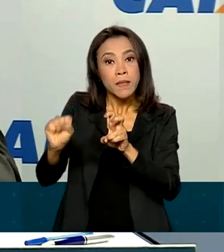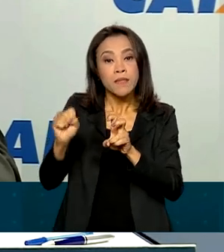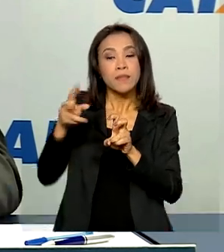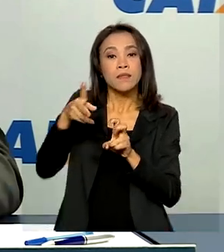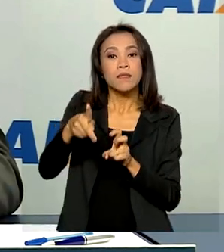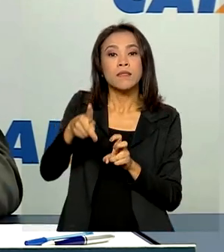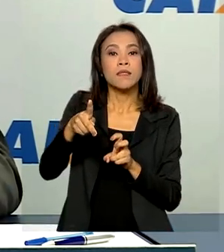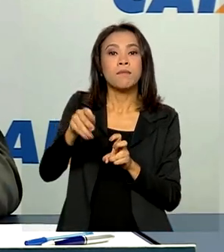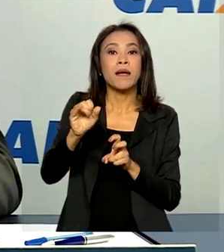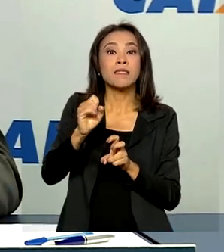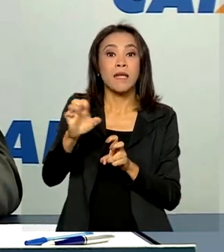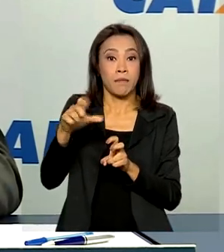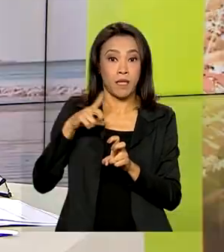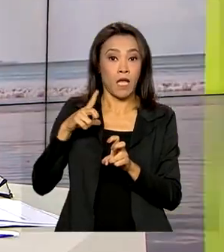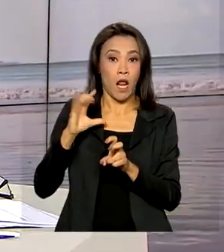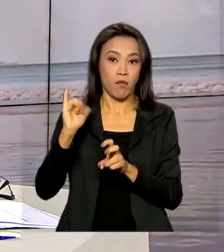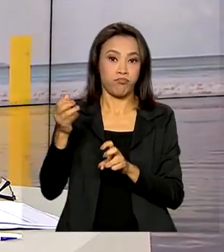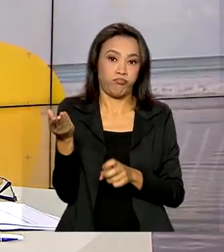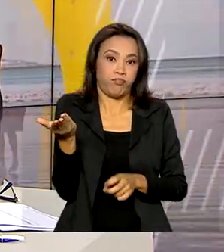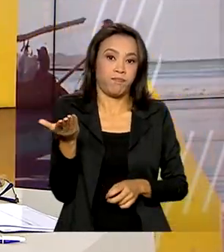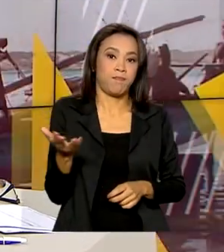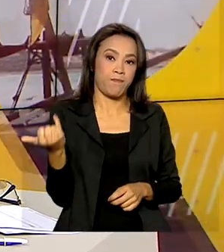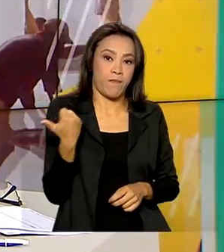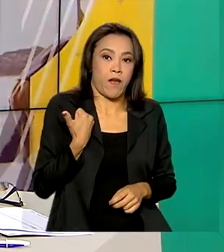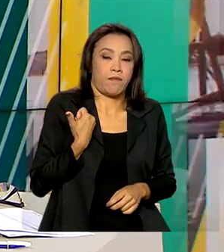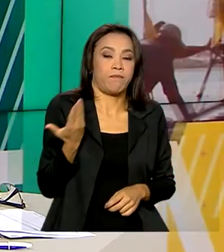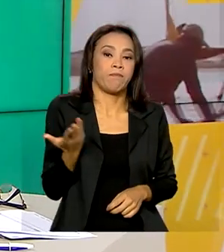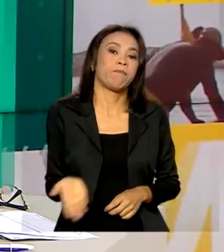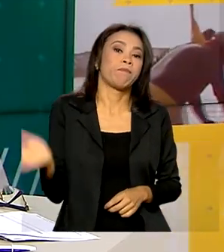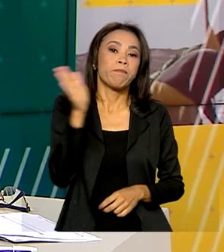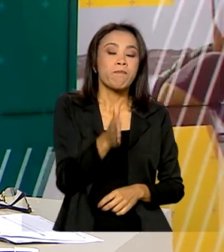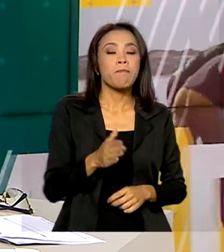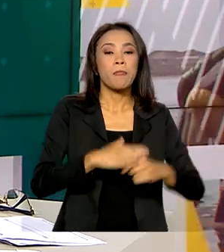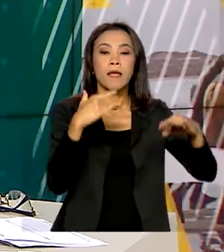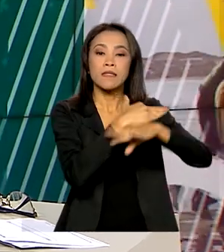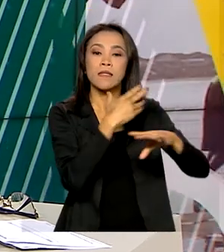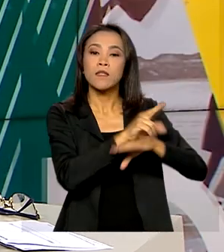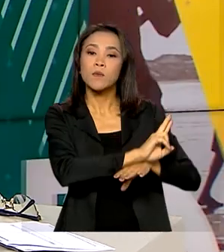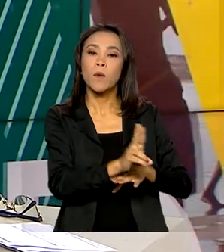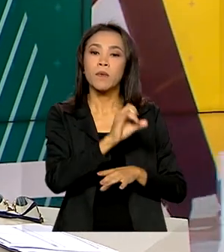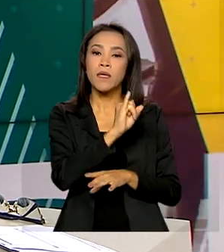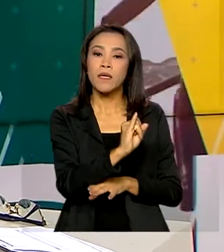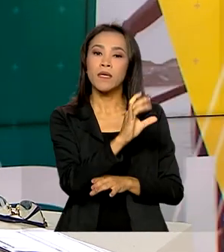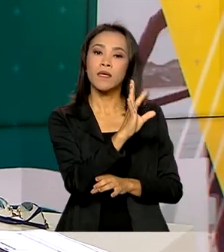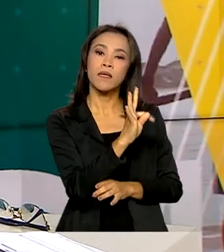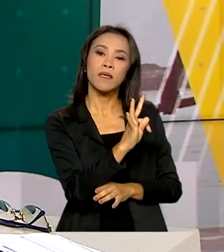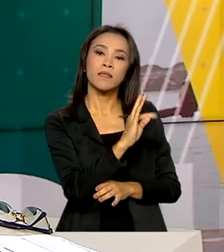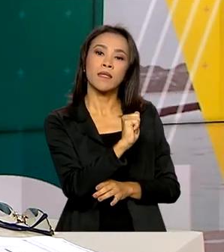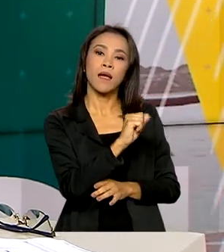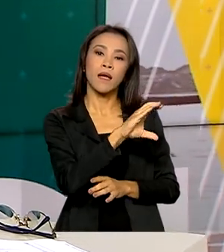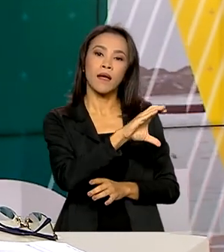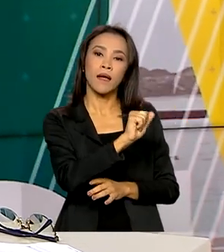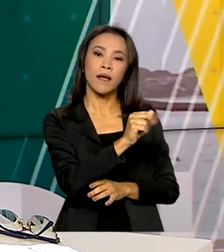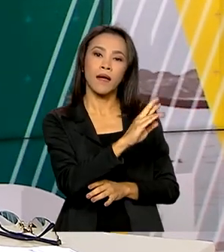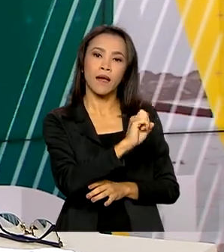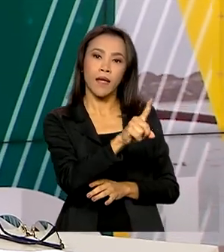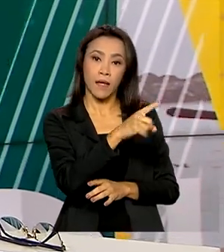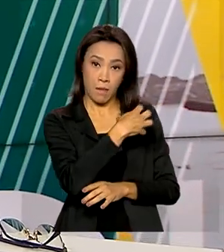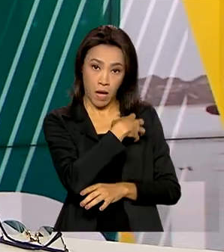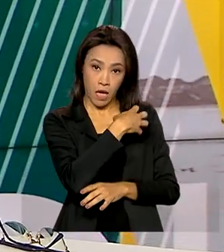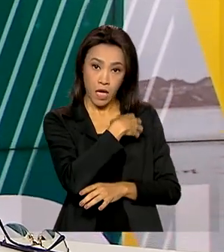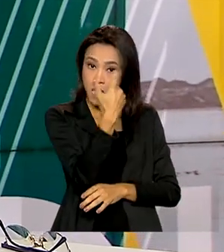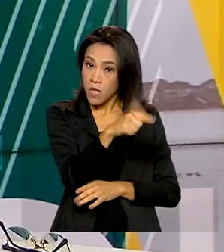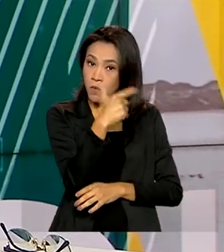você possui um saque disponível. A cidade de Itacaré, na Bahia, não tem mais lixão a céu